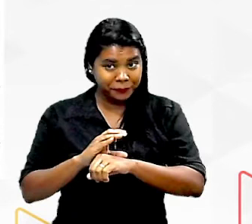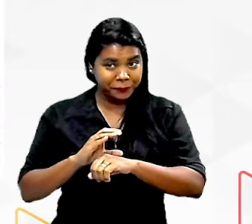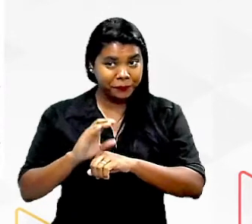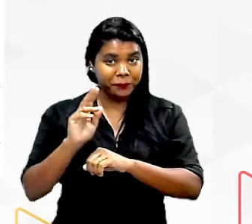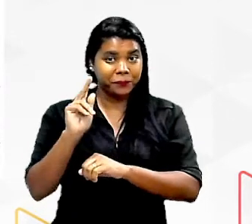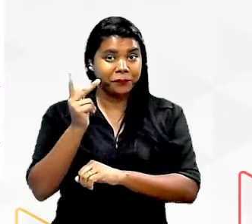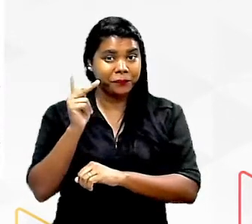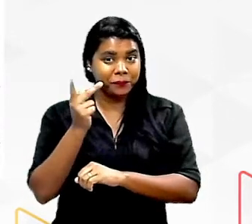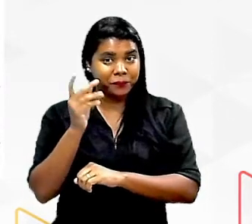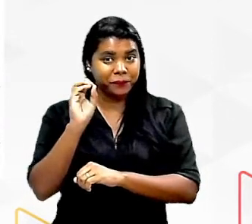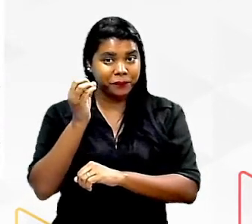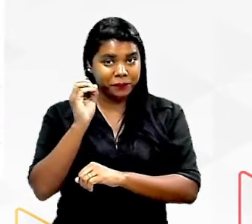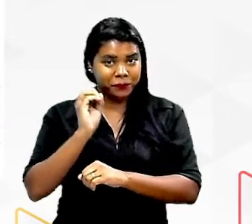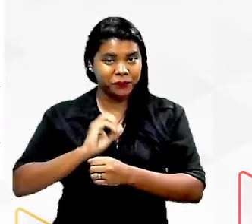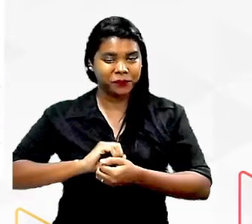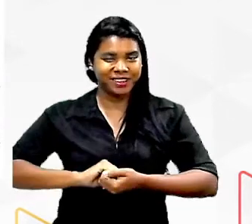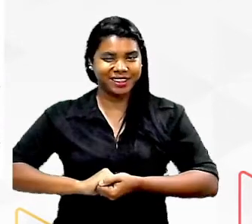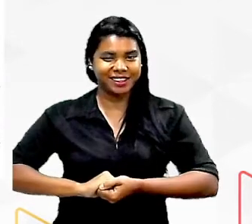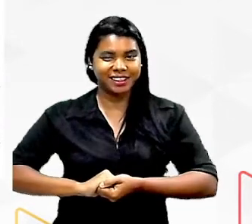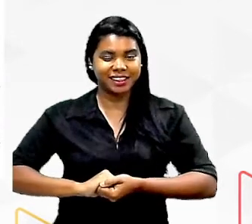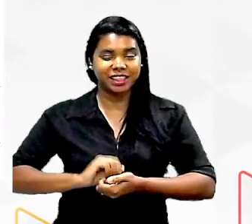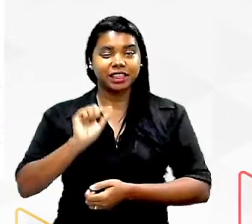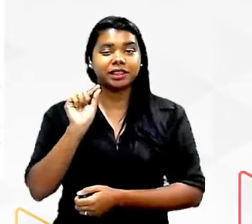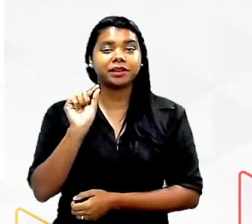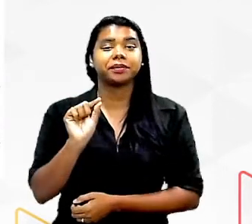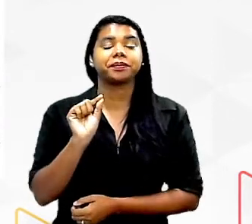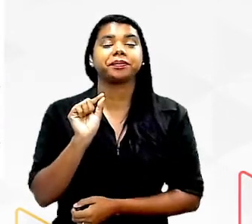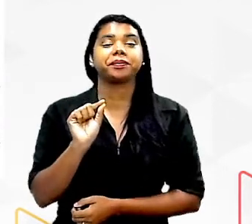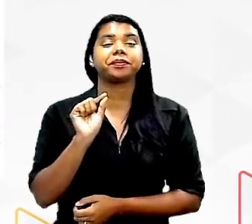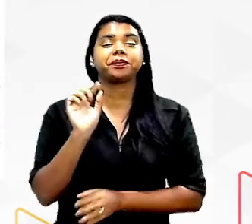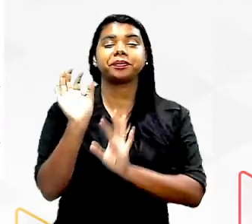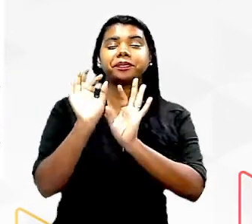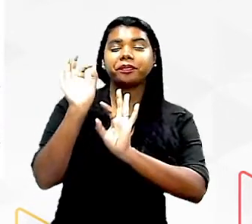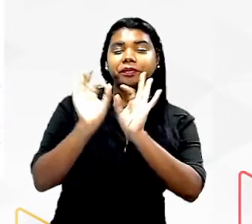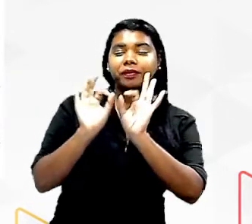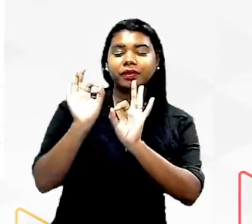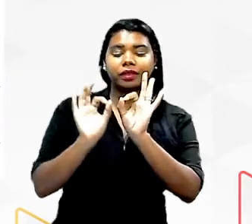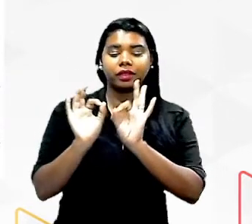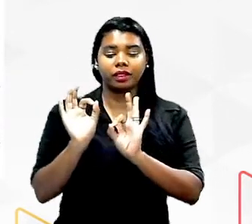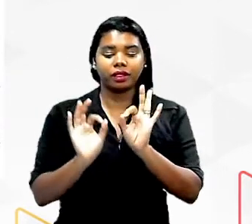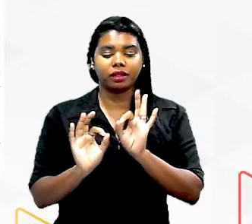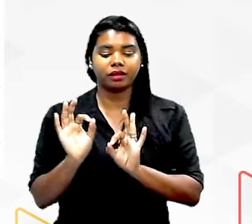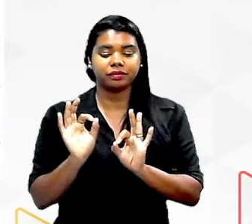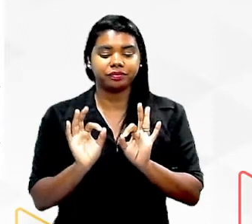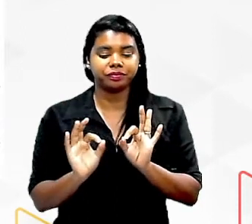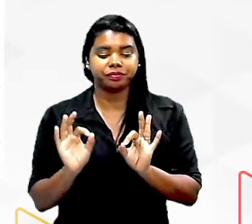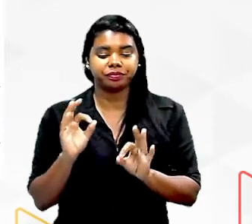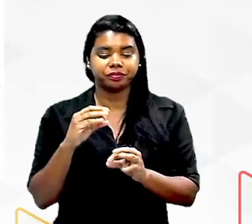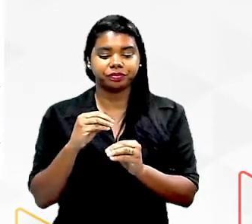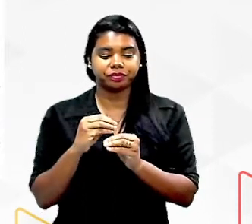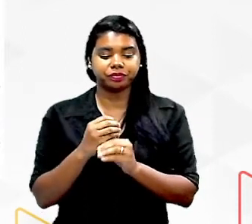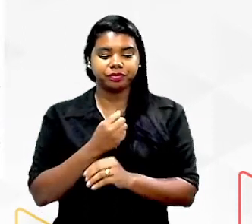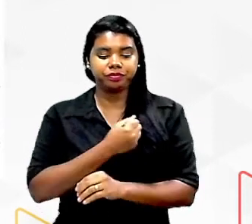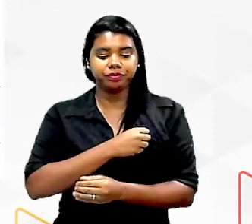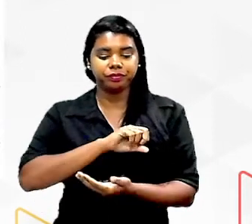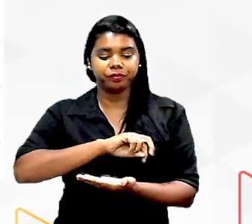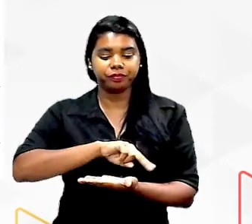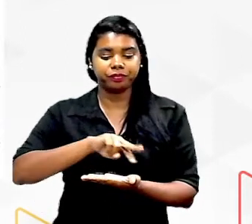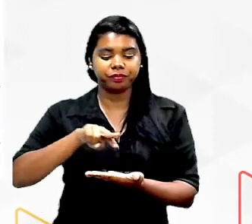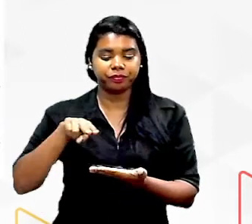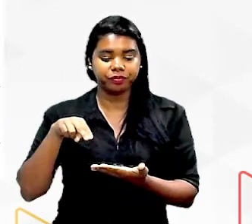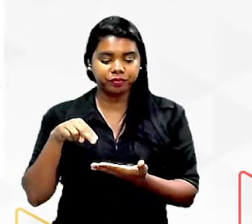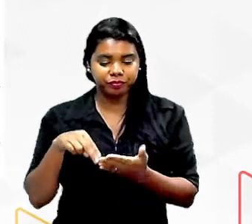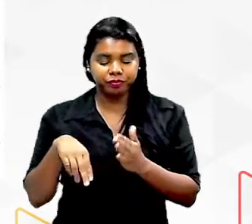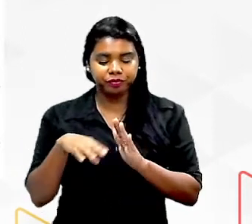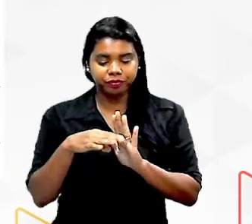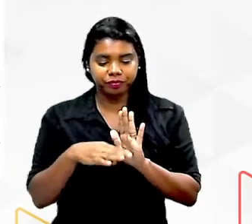ênio e oxigênio e elas se organizam de maneira a formar um número variado de substân